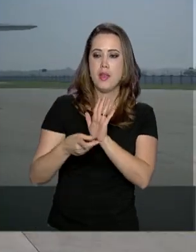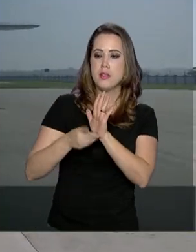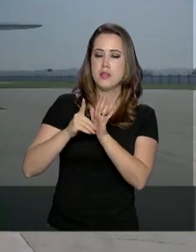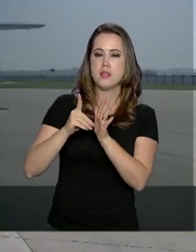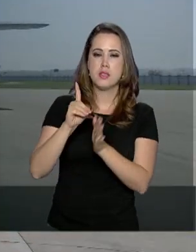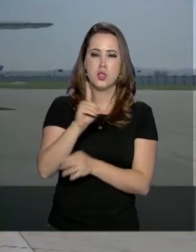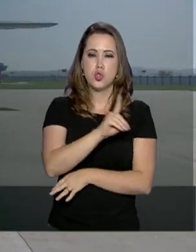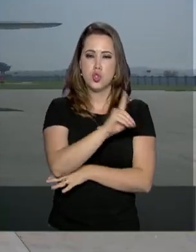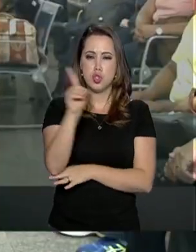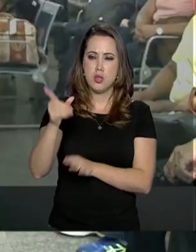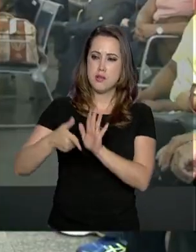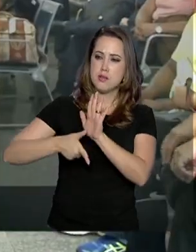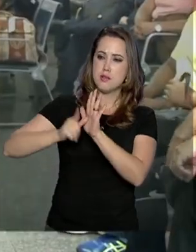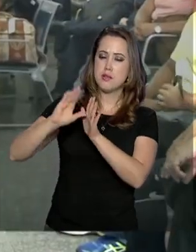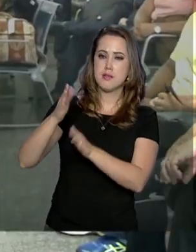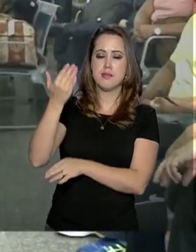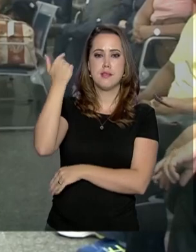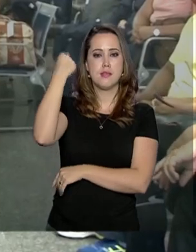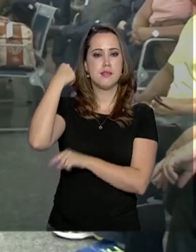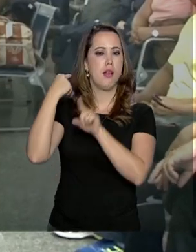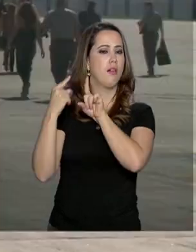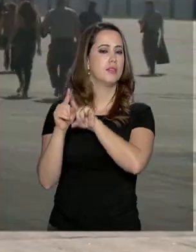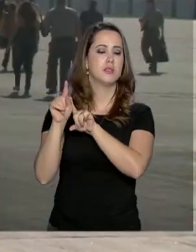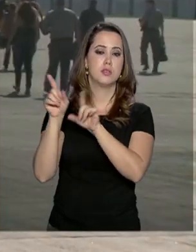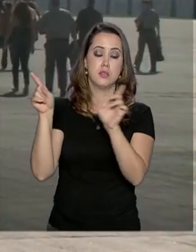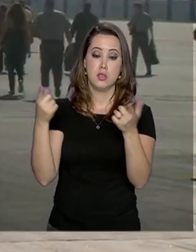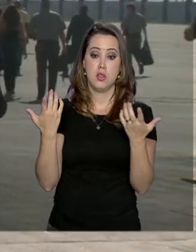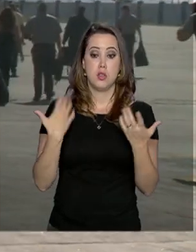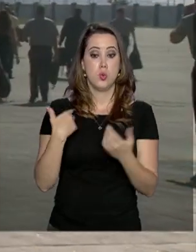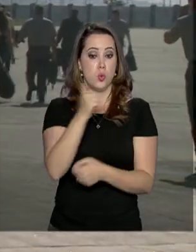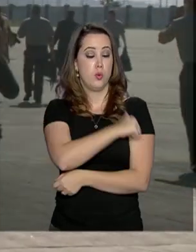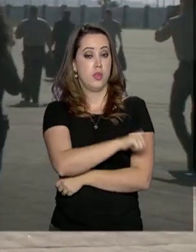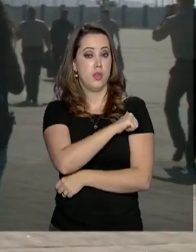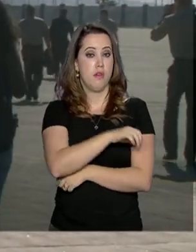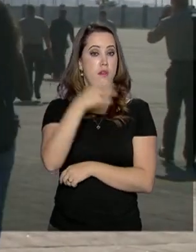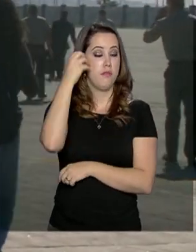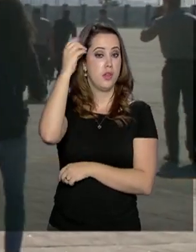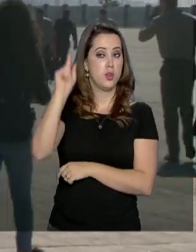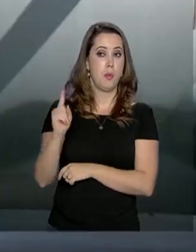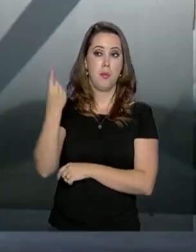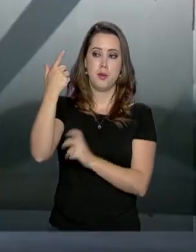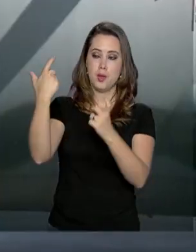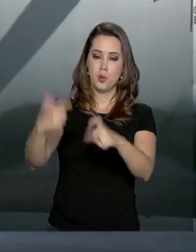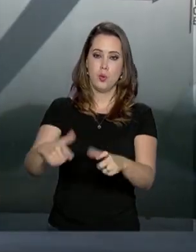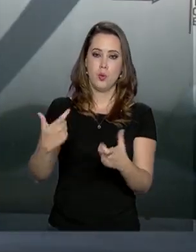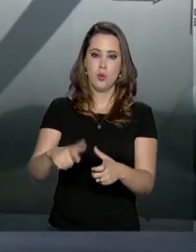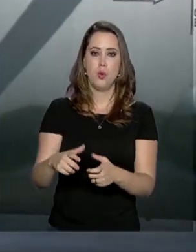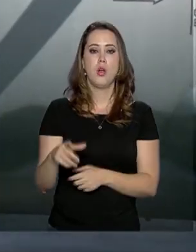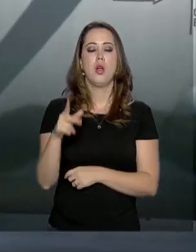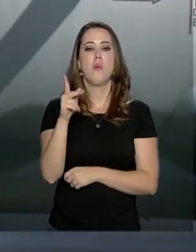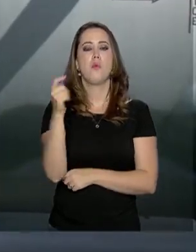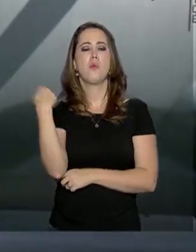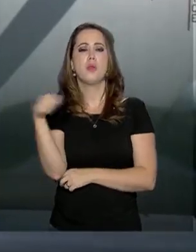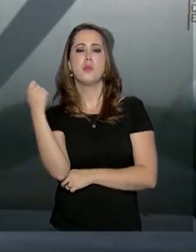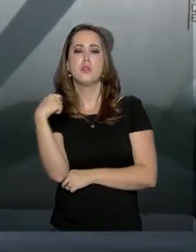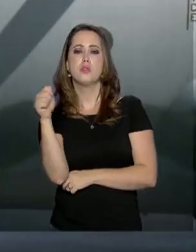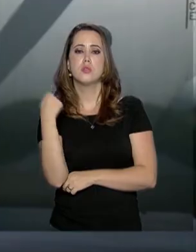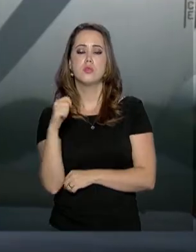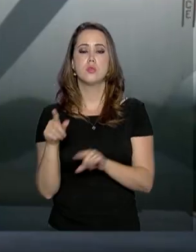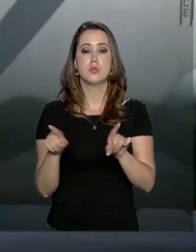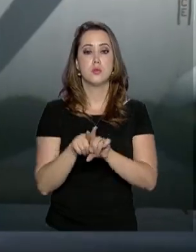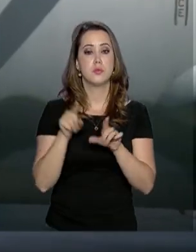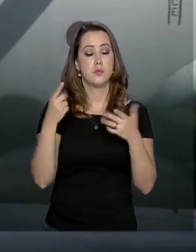antes no Rio de Janeiro. Na base aérea do Galeão, embarcamos rumo ao primeiro destino, Pelotas, no Rio Grande do Sul.